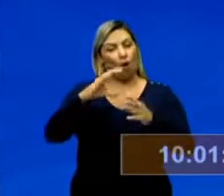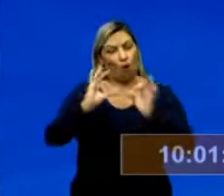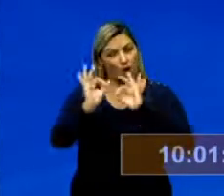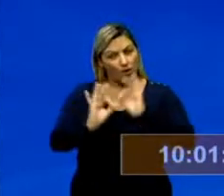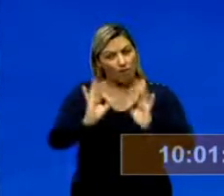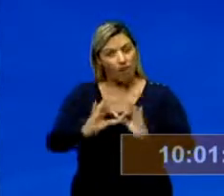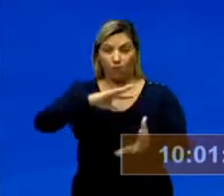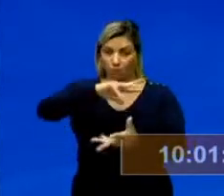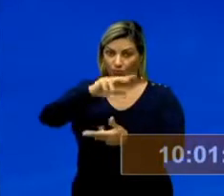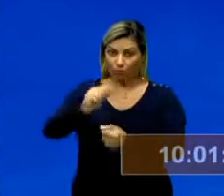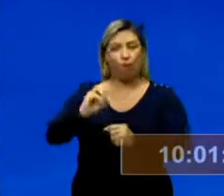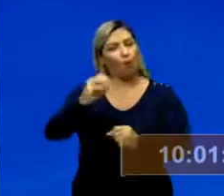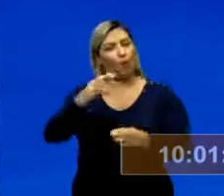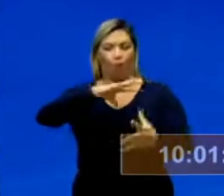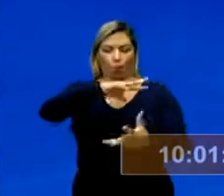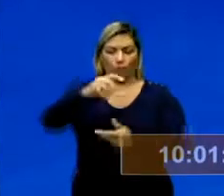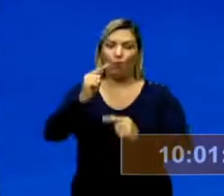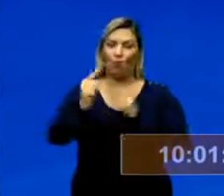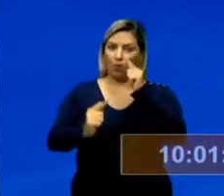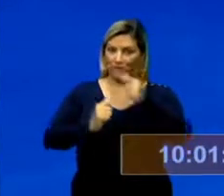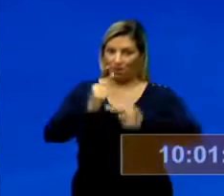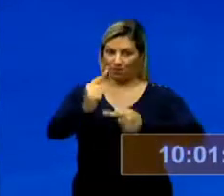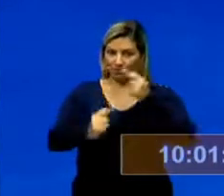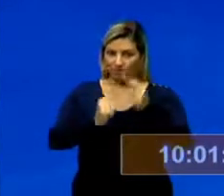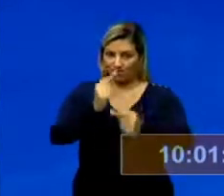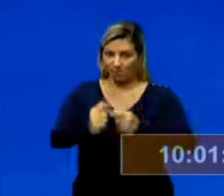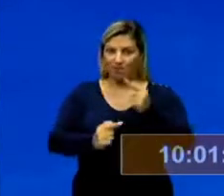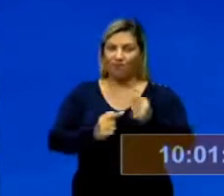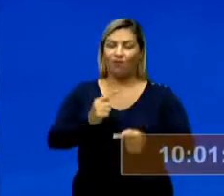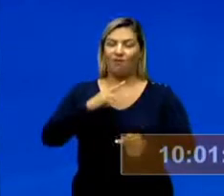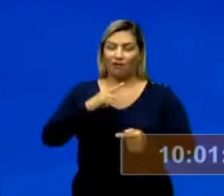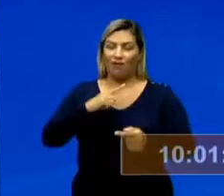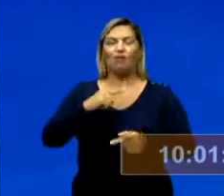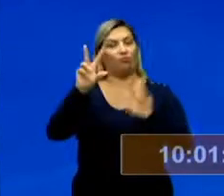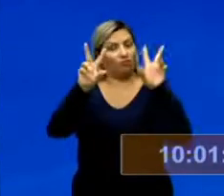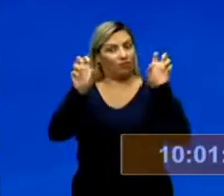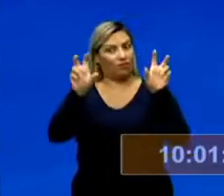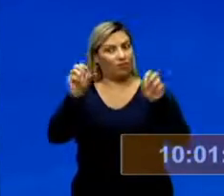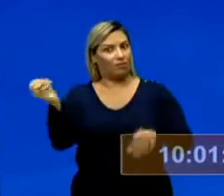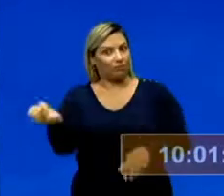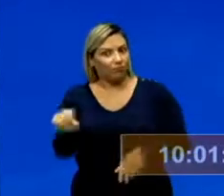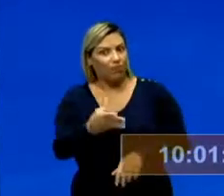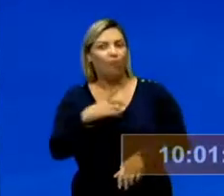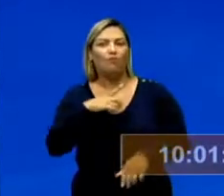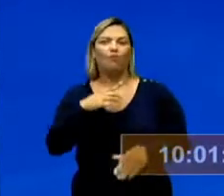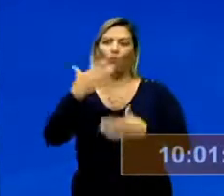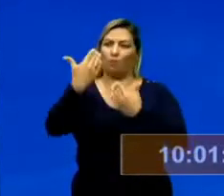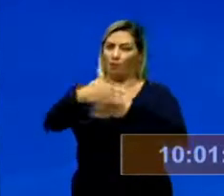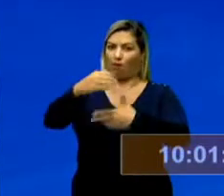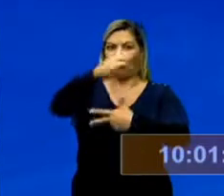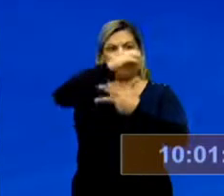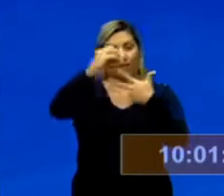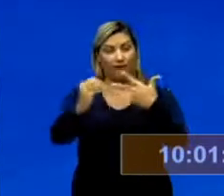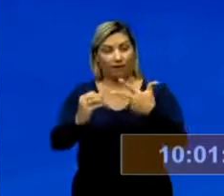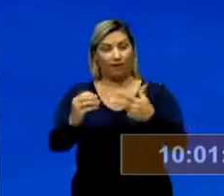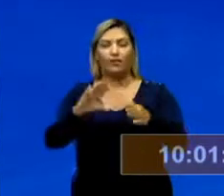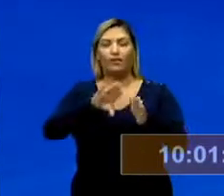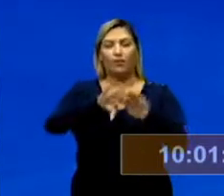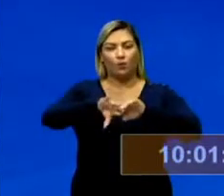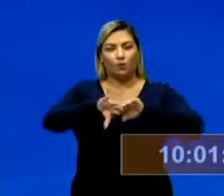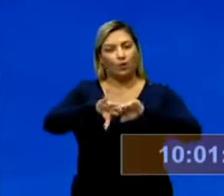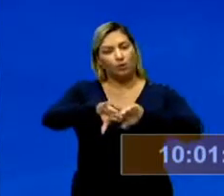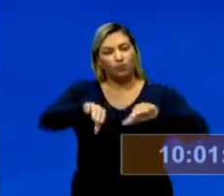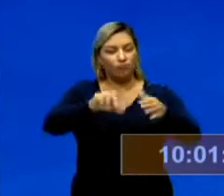é um tema muito recente, é um tema muito recorrente nas provas do Enem. Separei duas questões para a gente fazer